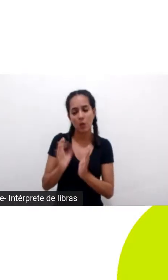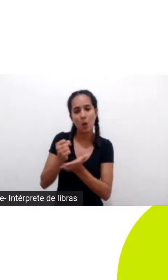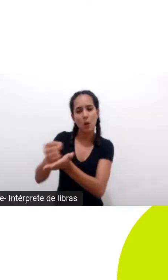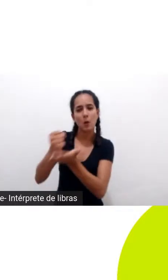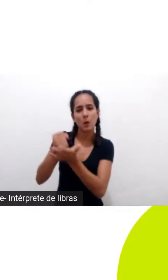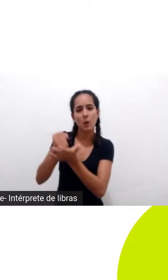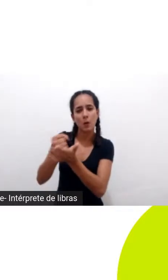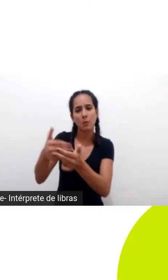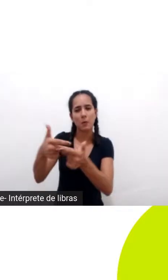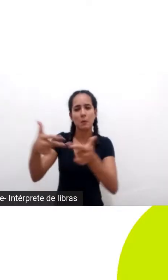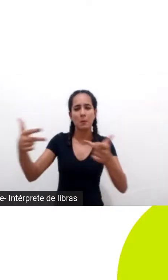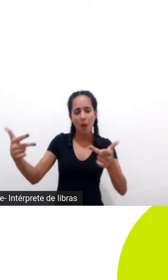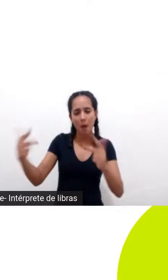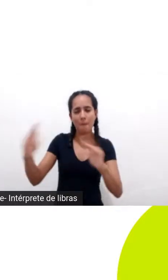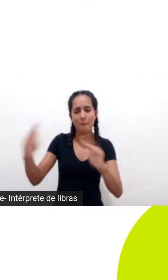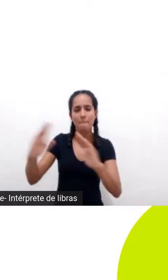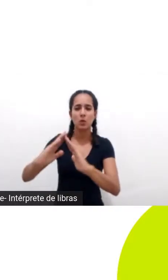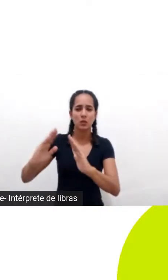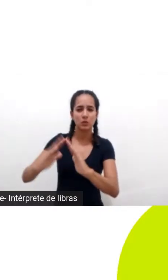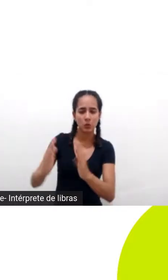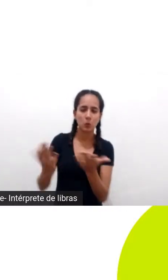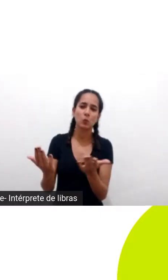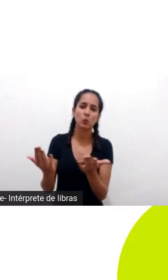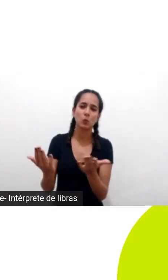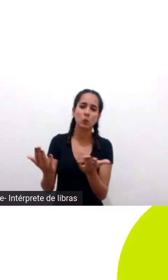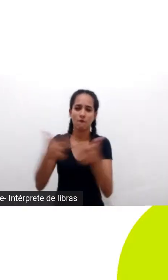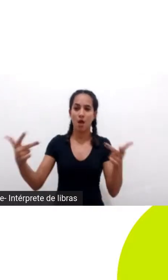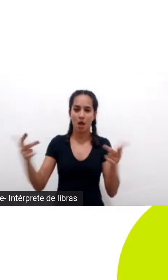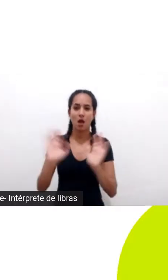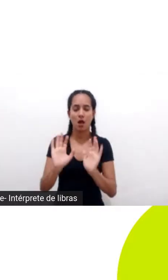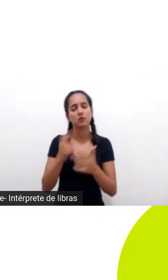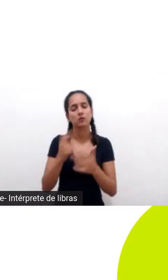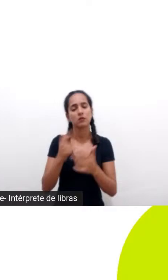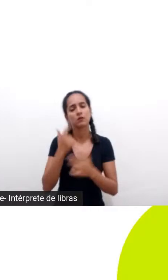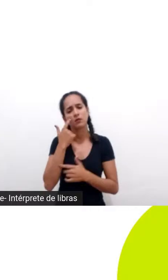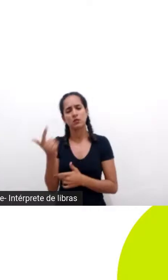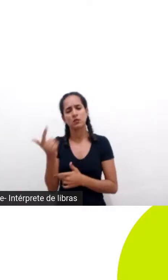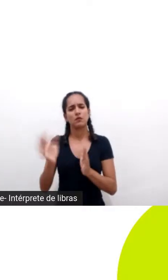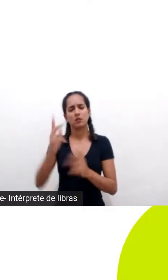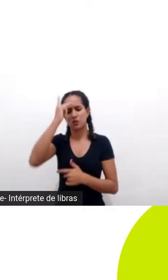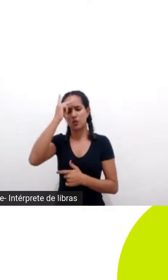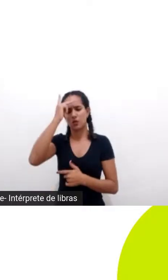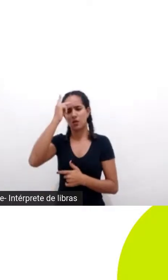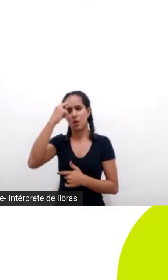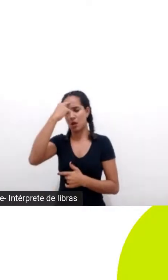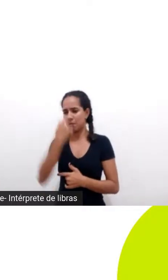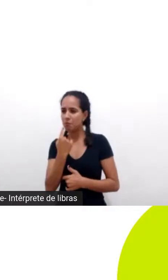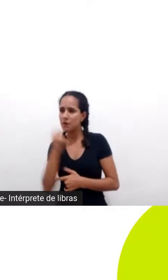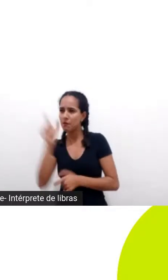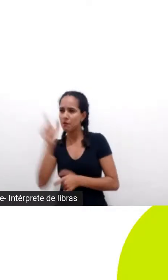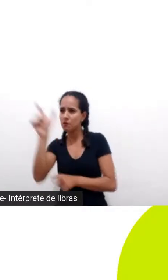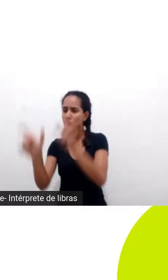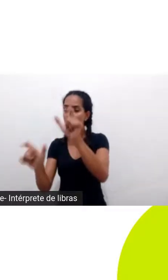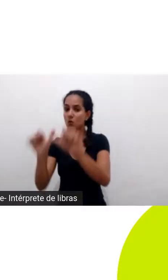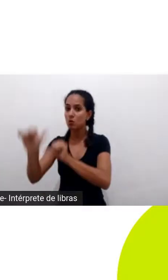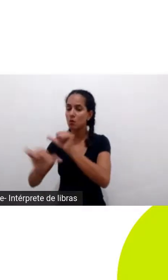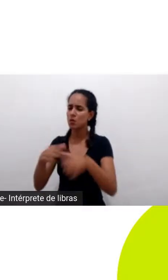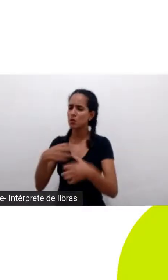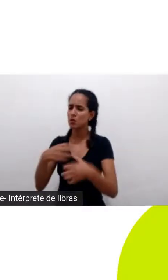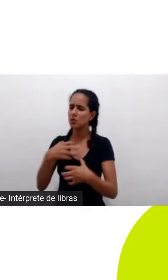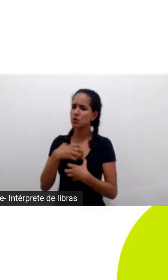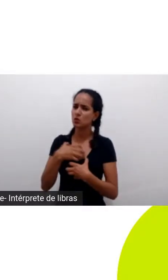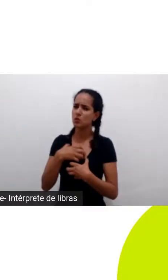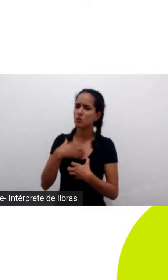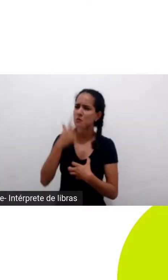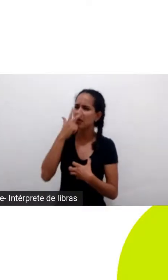moradia de agricultura orgânica enfim então você já via ali um perfil do investidor mudando só que eu ainda sentia que aquilo era muito superficial